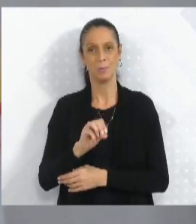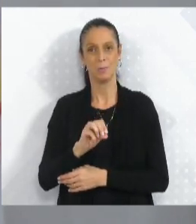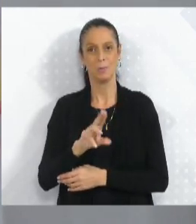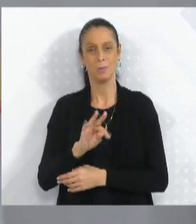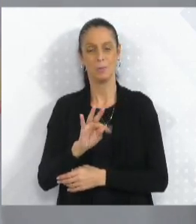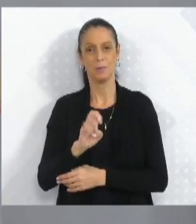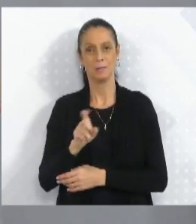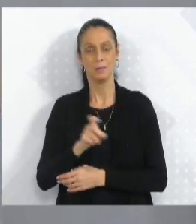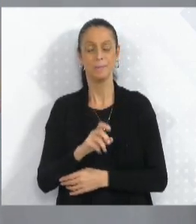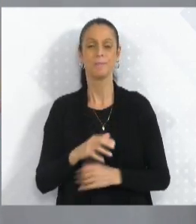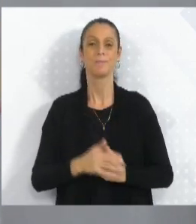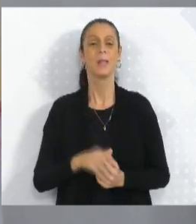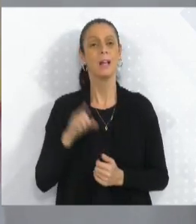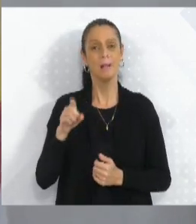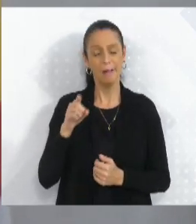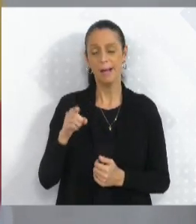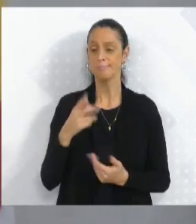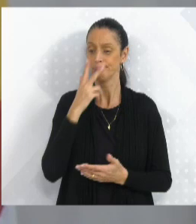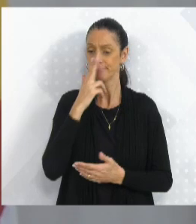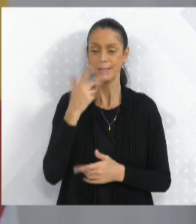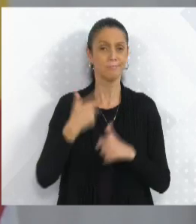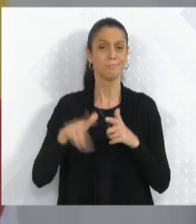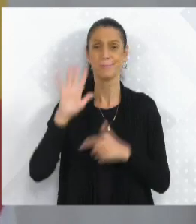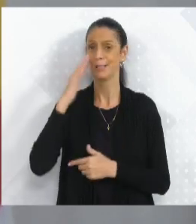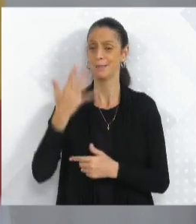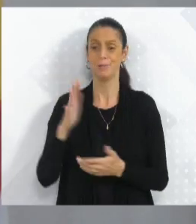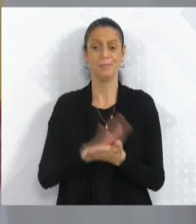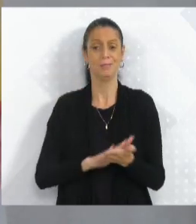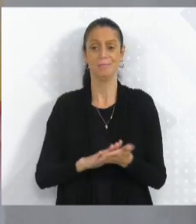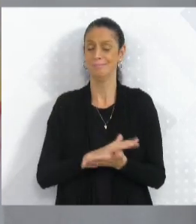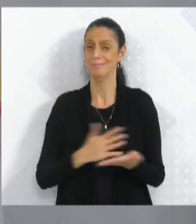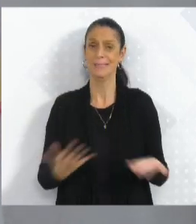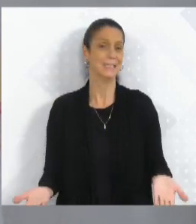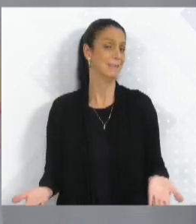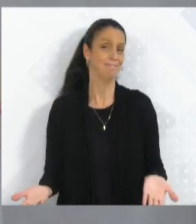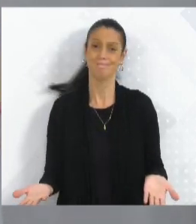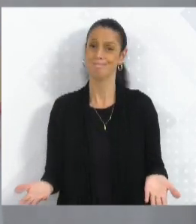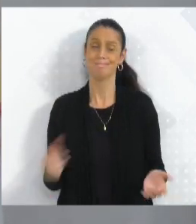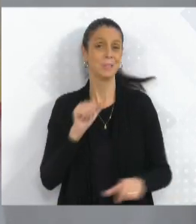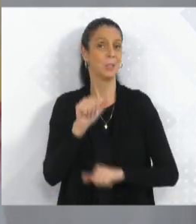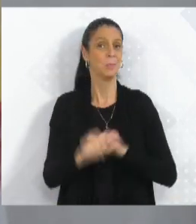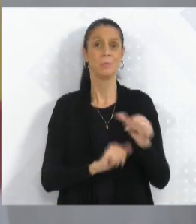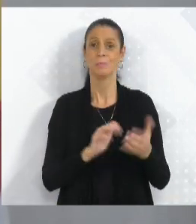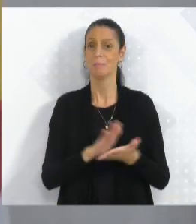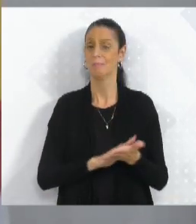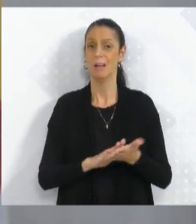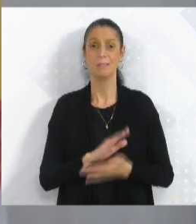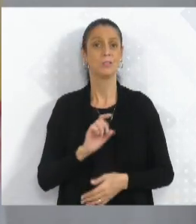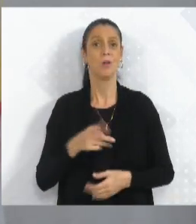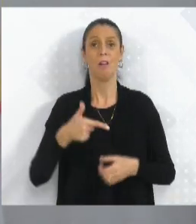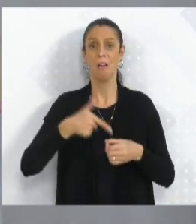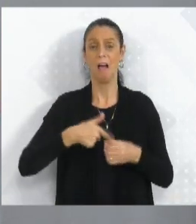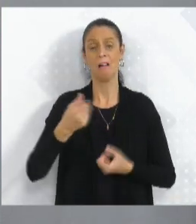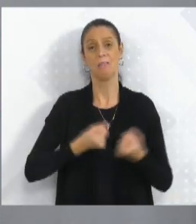de ficar tudo na mesma, no sentido que não mudou nada, a gente só gasta combustível, vai lá,